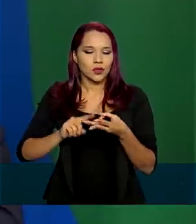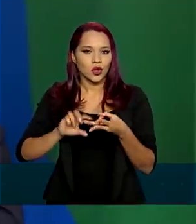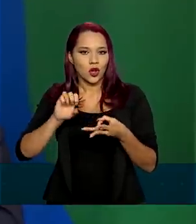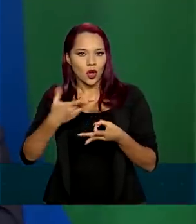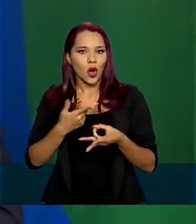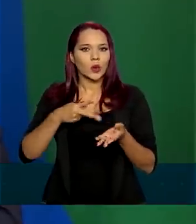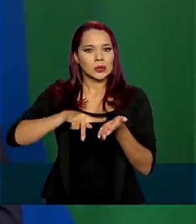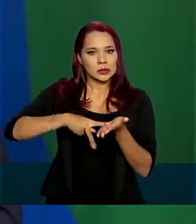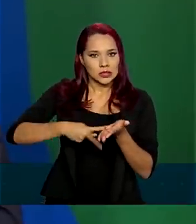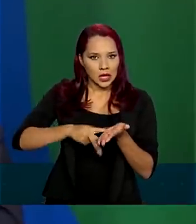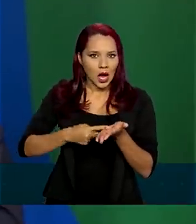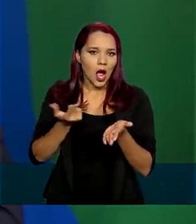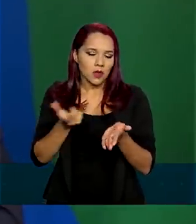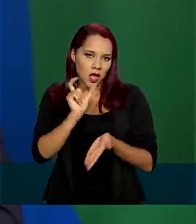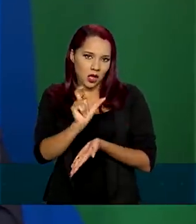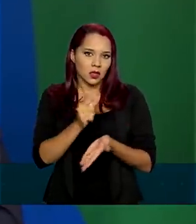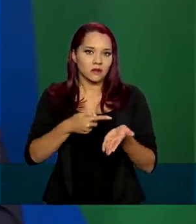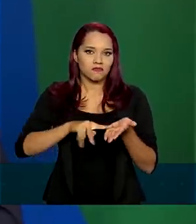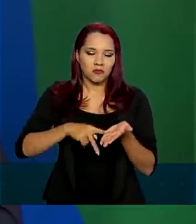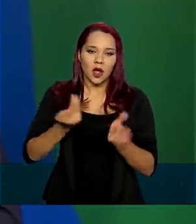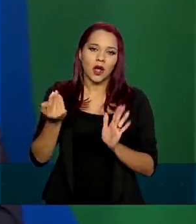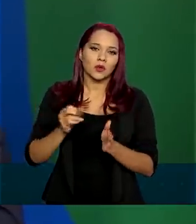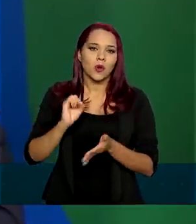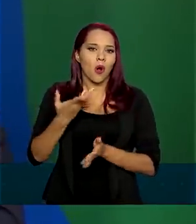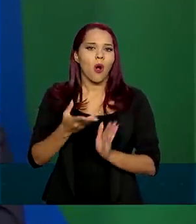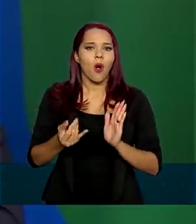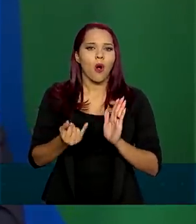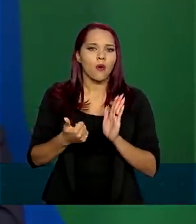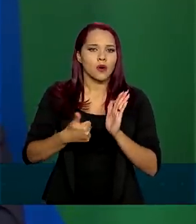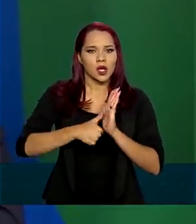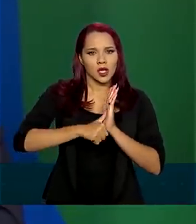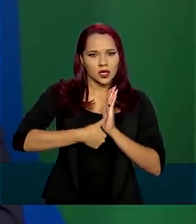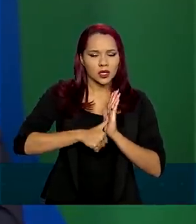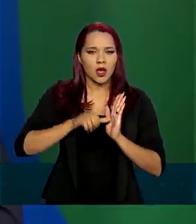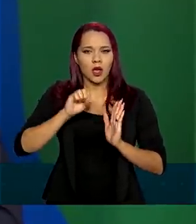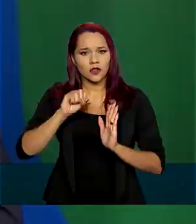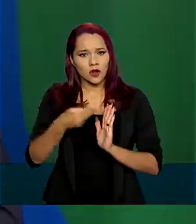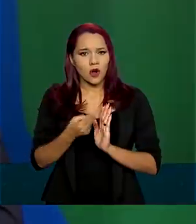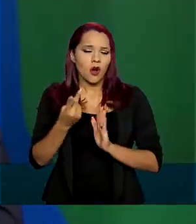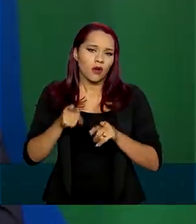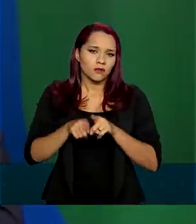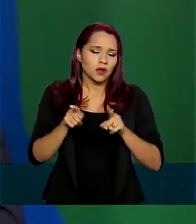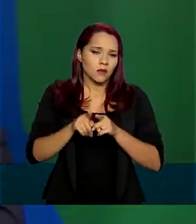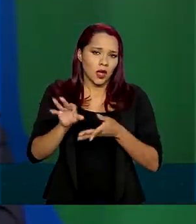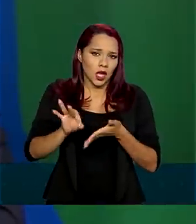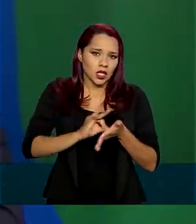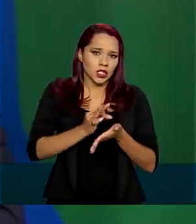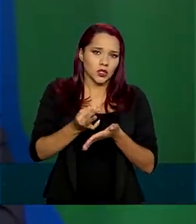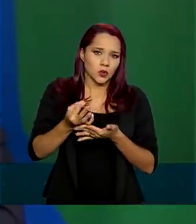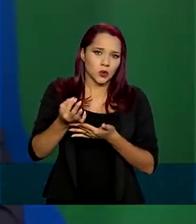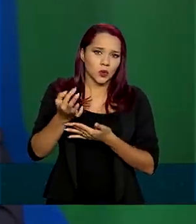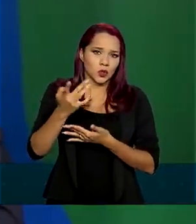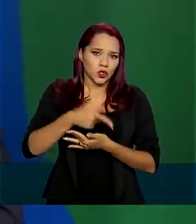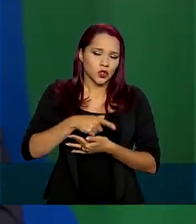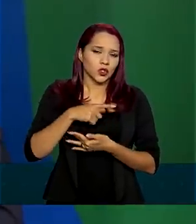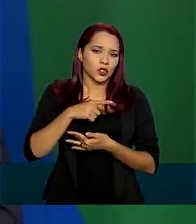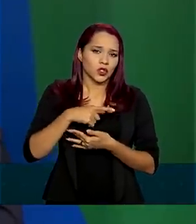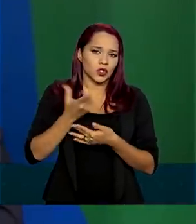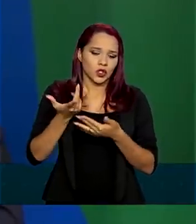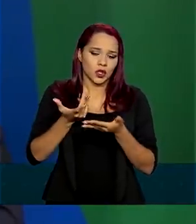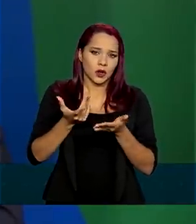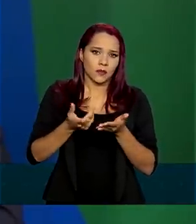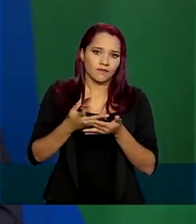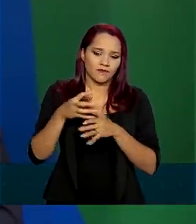cooperativa. O seu registro de transportador rodoviário de carga ou mesmo com a